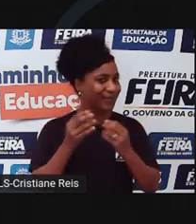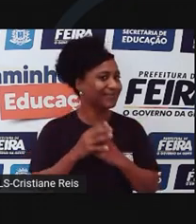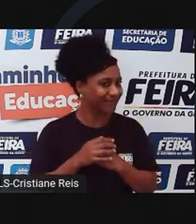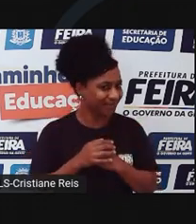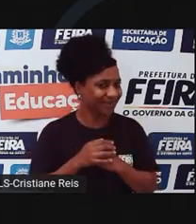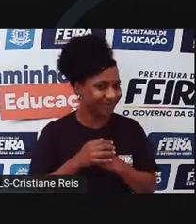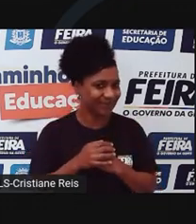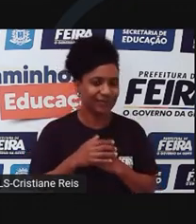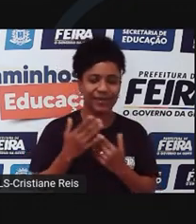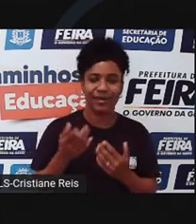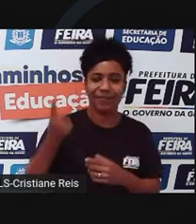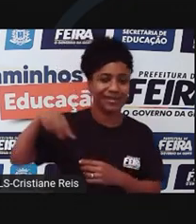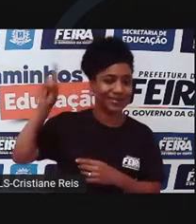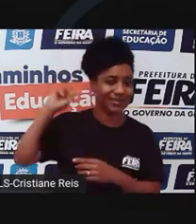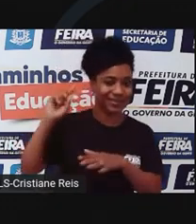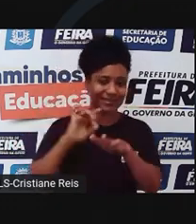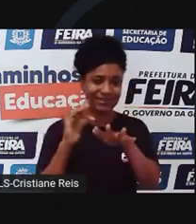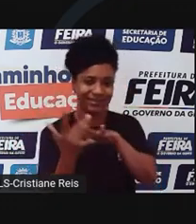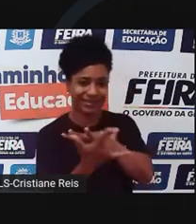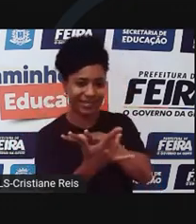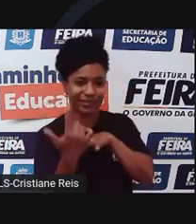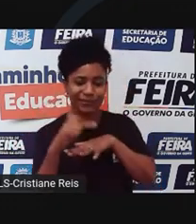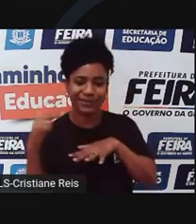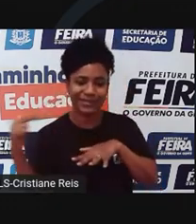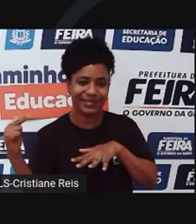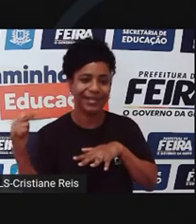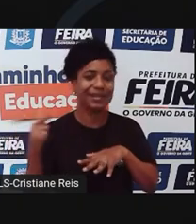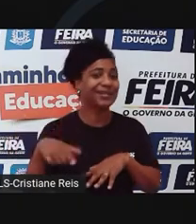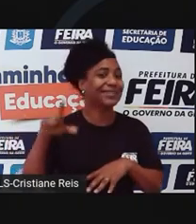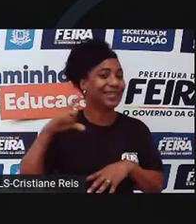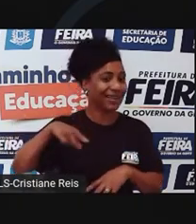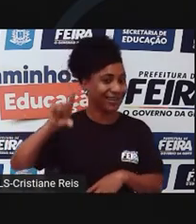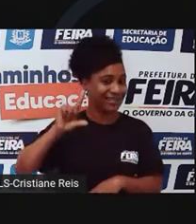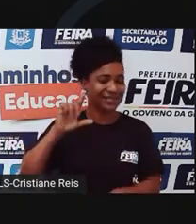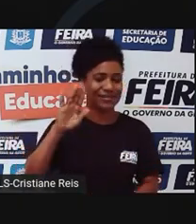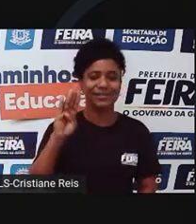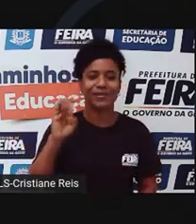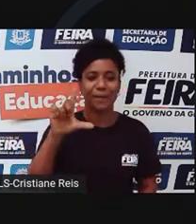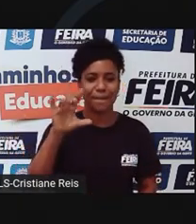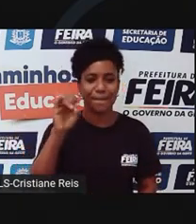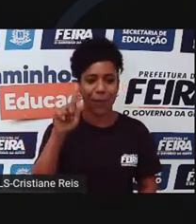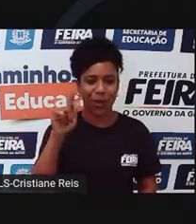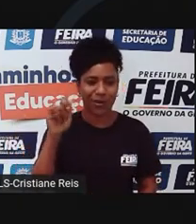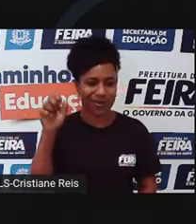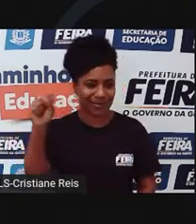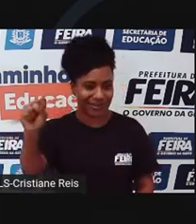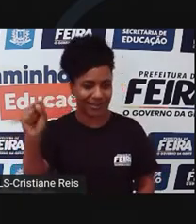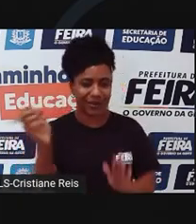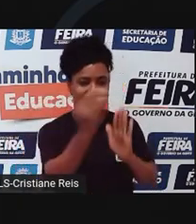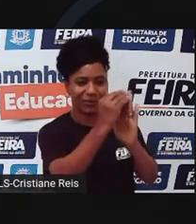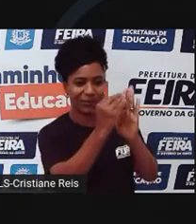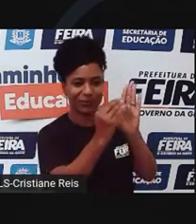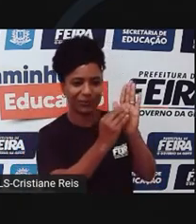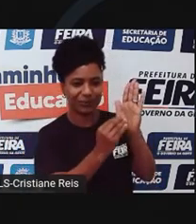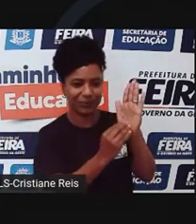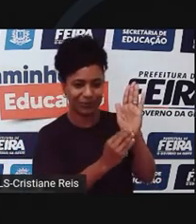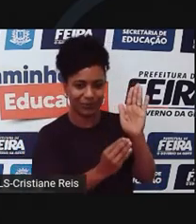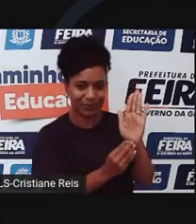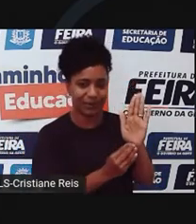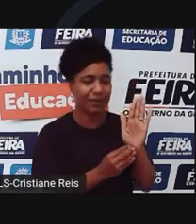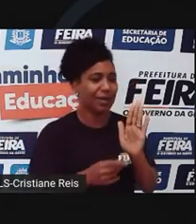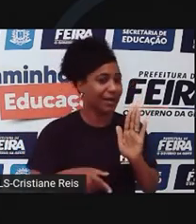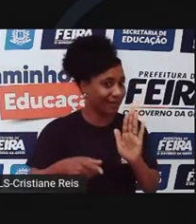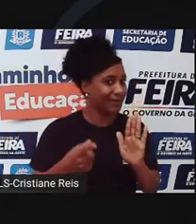sociais ainda não existiam, os blogs eram os canais de comunicação que muita gente adotou e começou até a fazer um dinheiro com isso. Ser